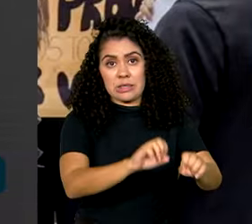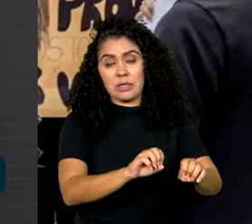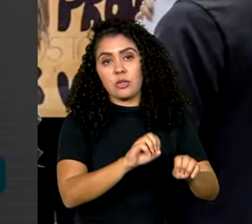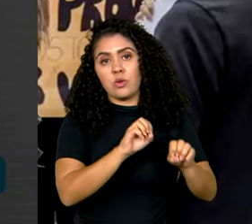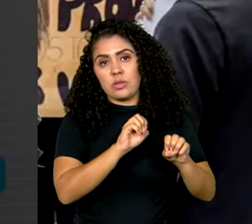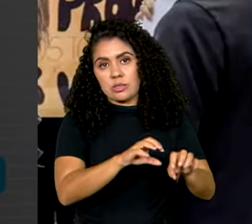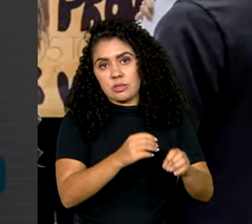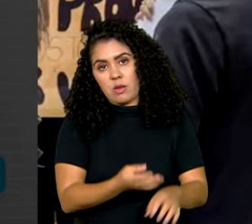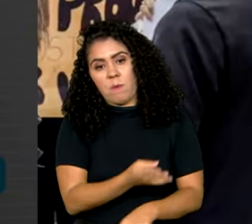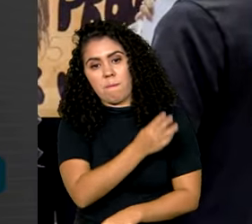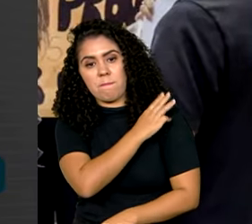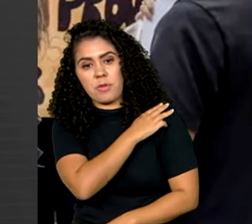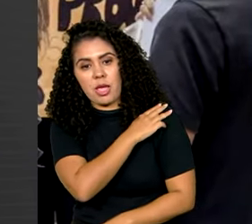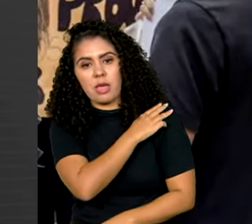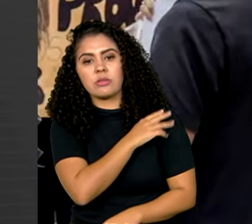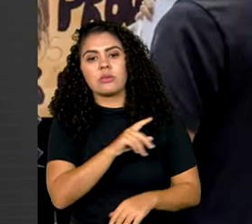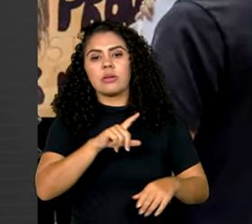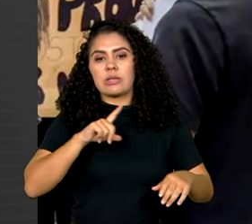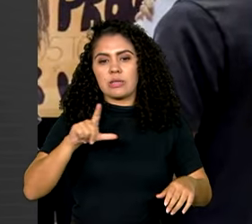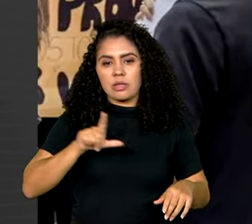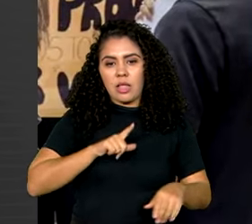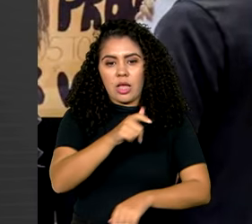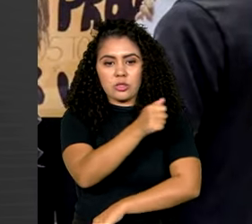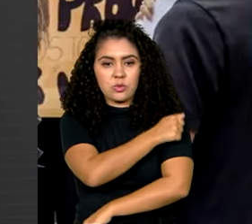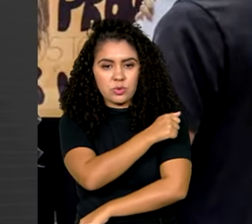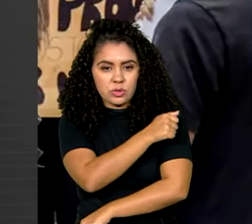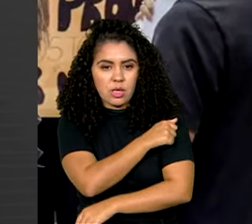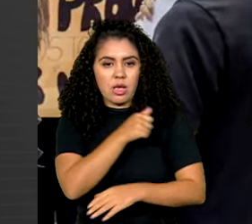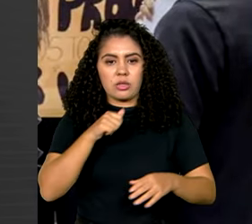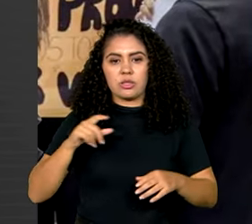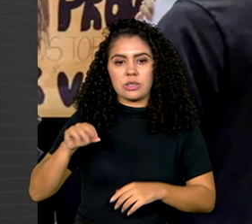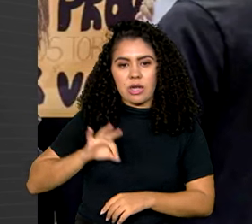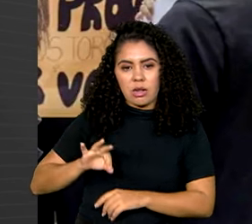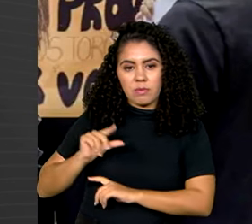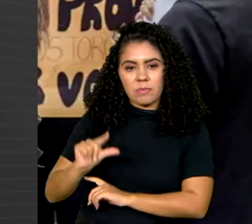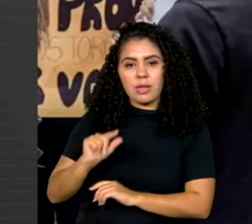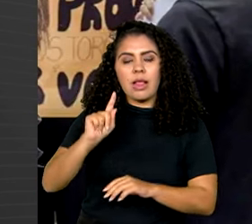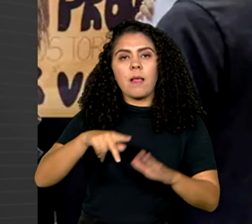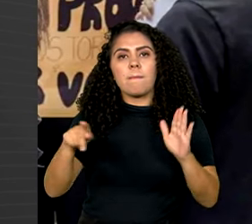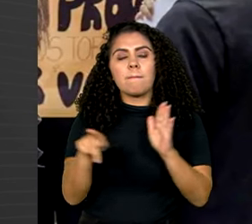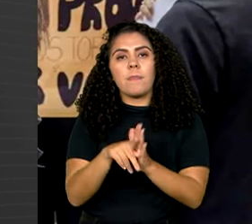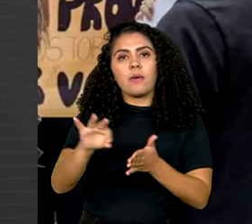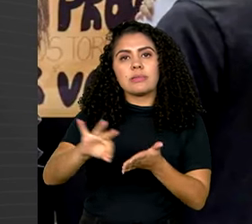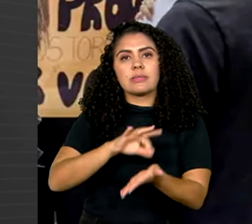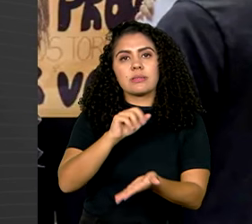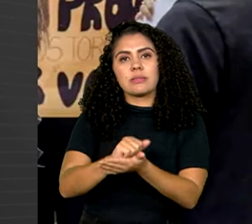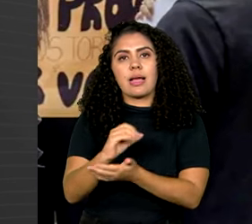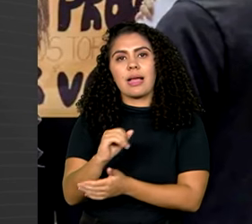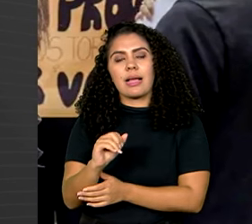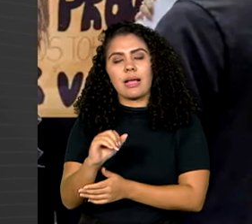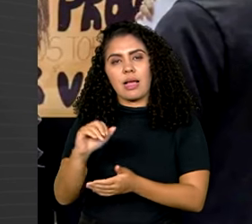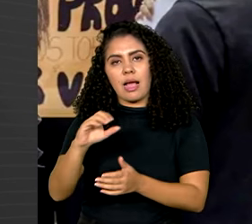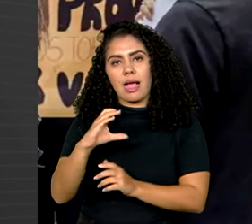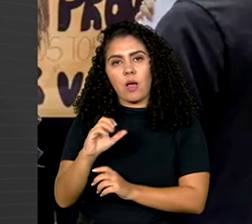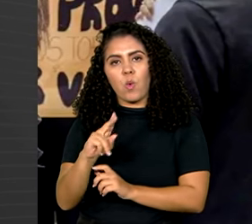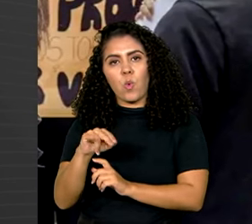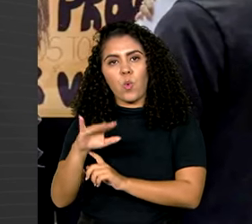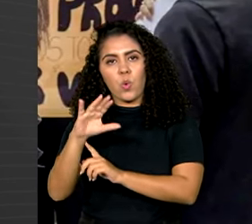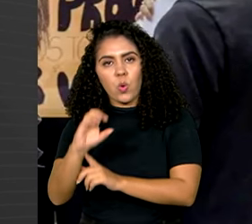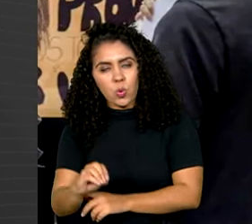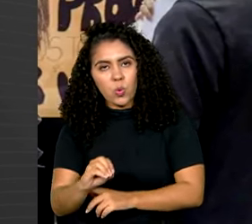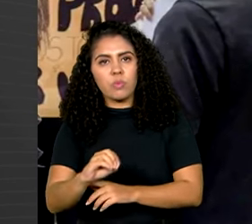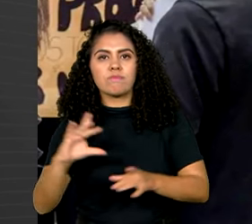programa estudantes de baixa renda, pertencentes a famílias inscritas no Cadastro Único para Programas Sociais. Terá